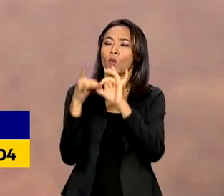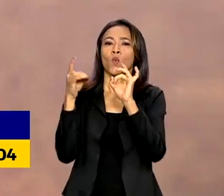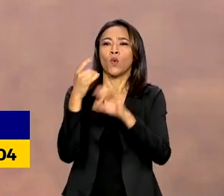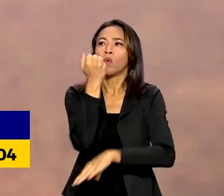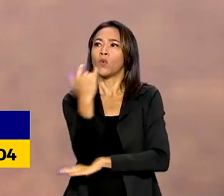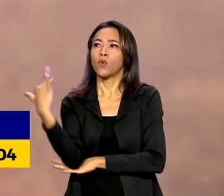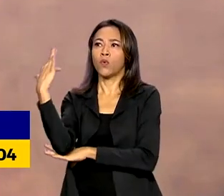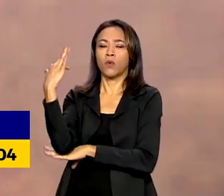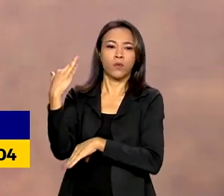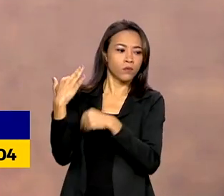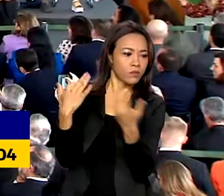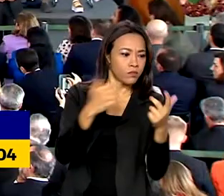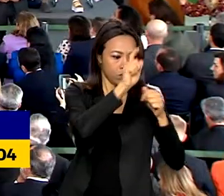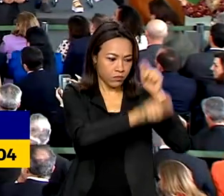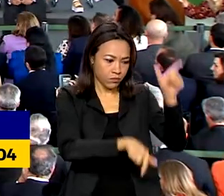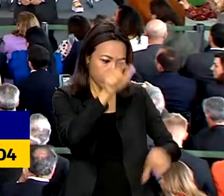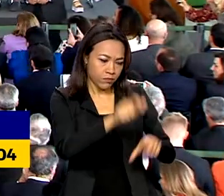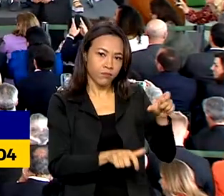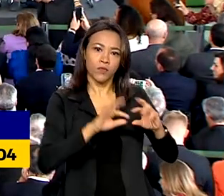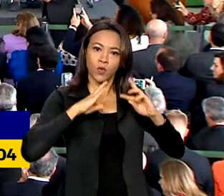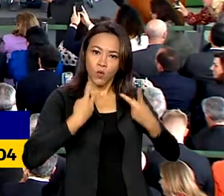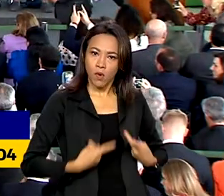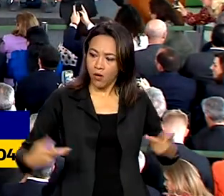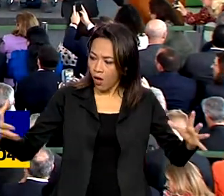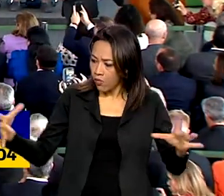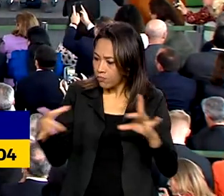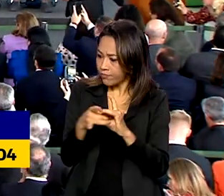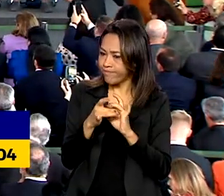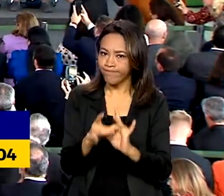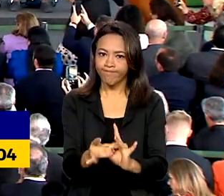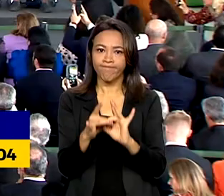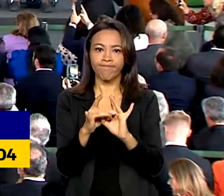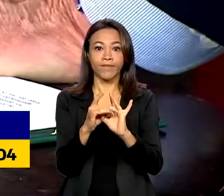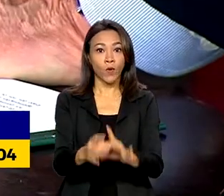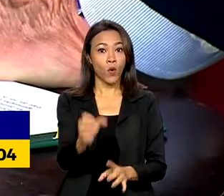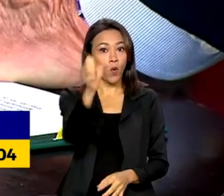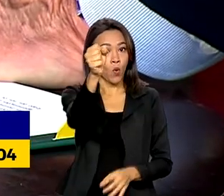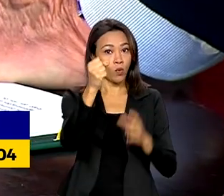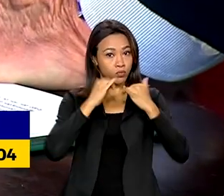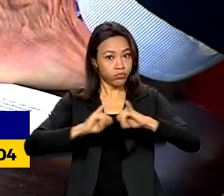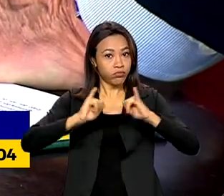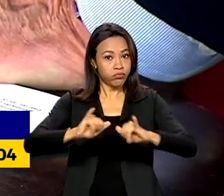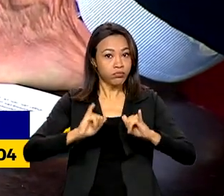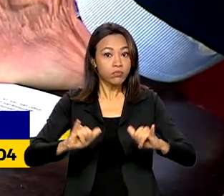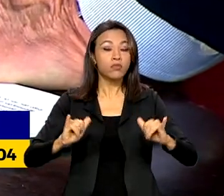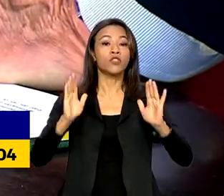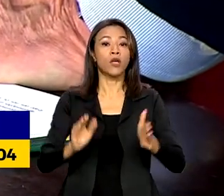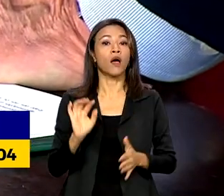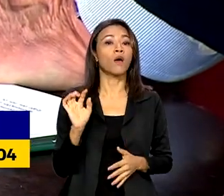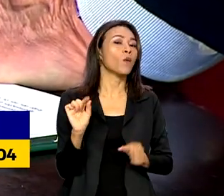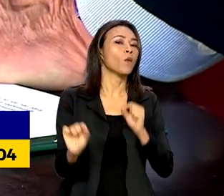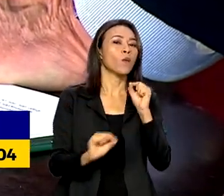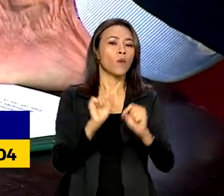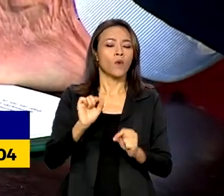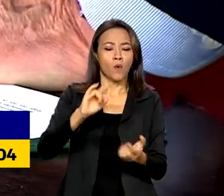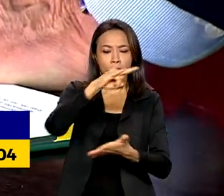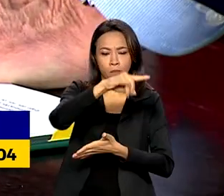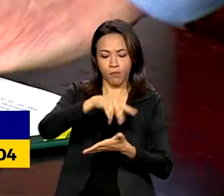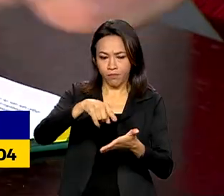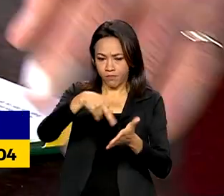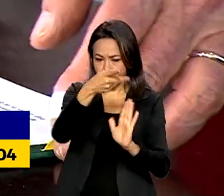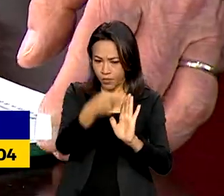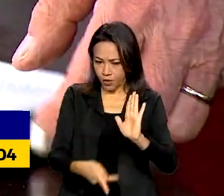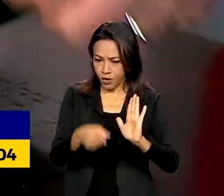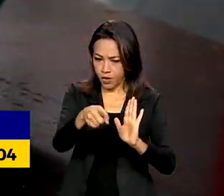natureza e homem. Oito anúncios foram feitos. Entre eles, o presidente Lula sancionou o projeto que regulamenta os